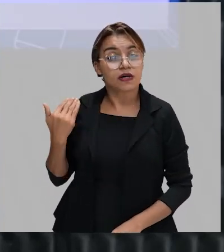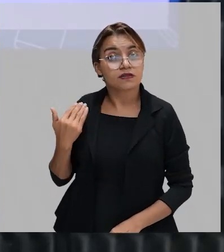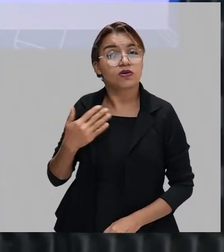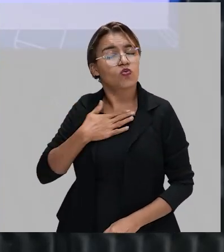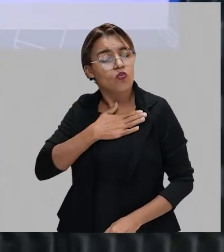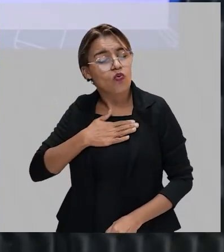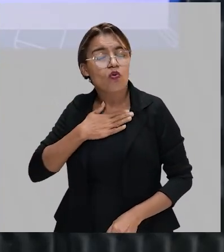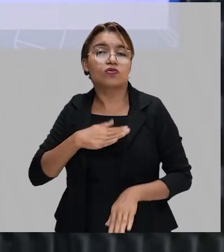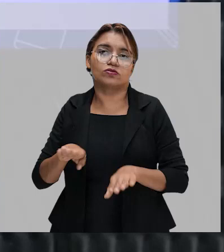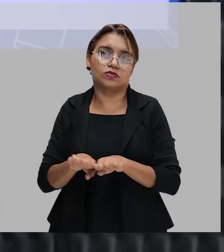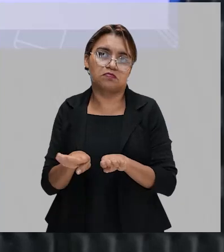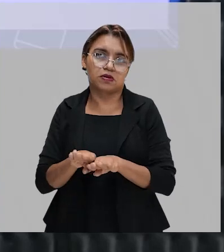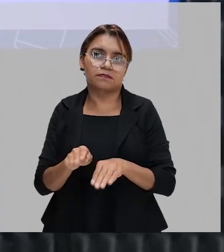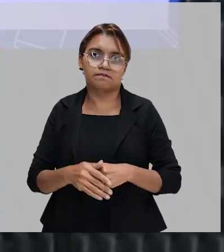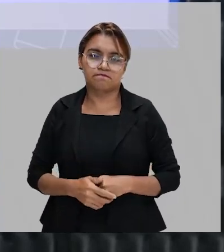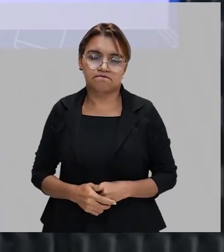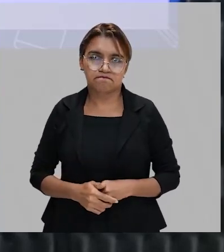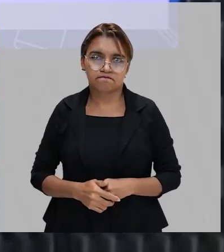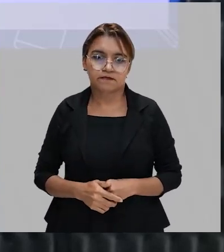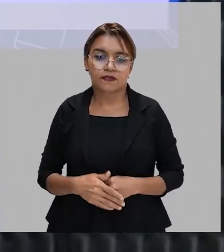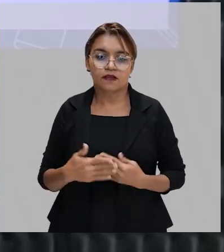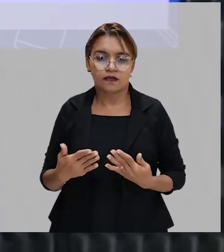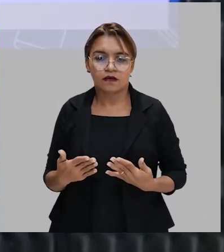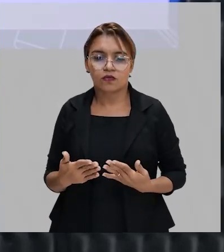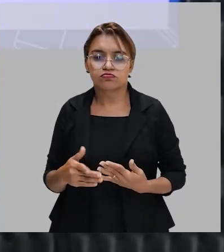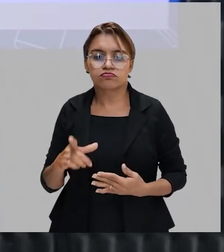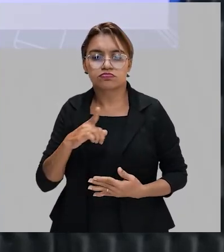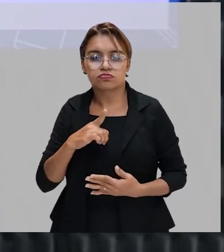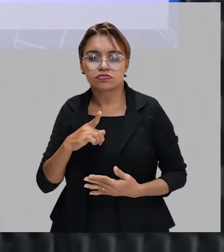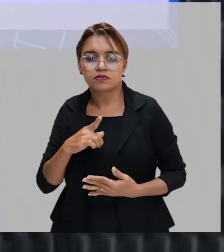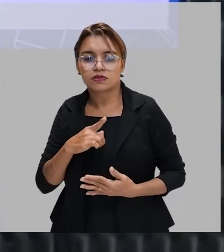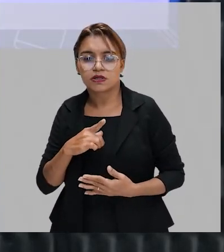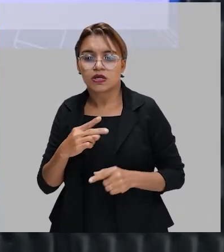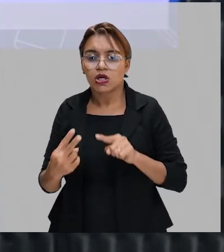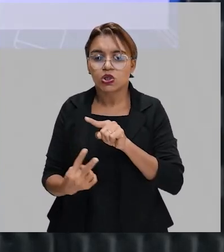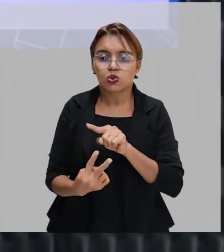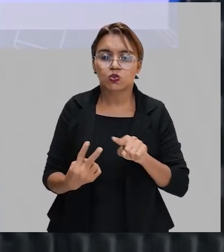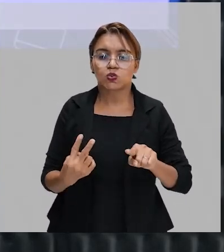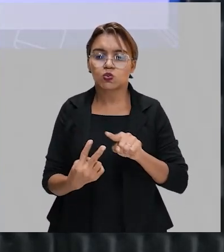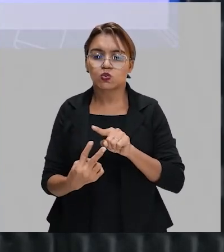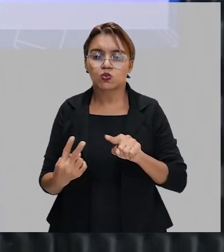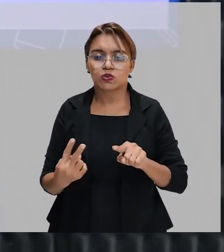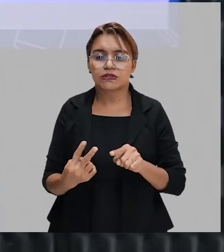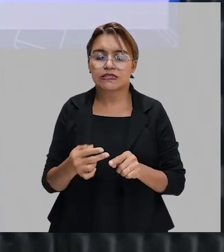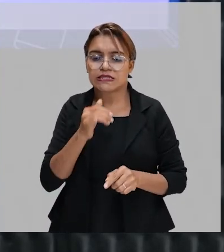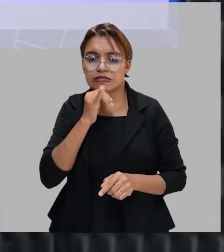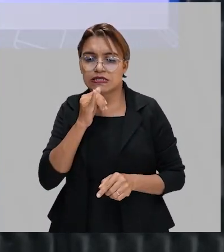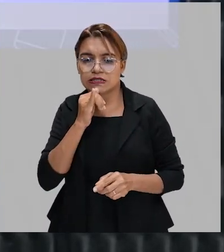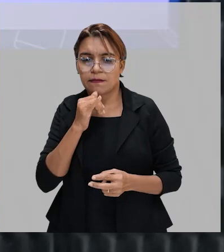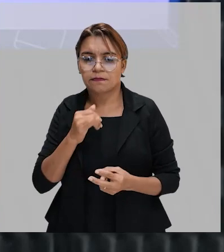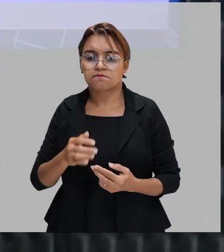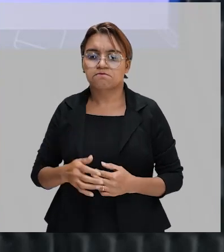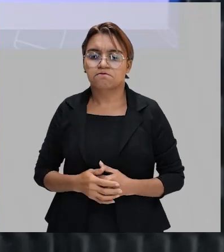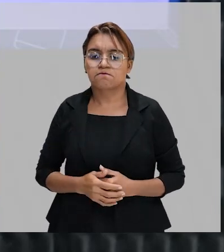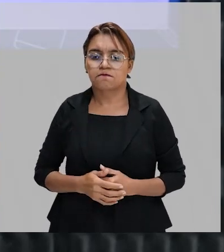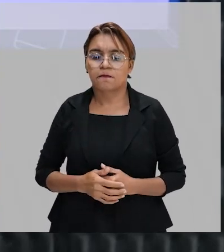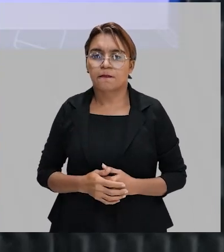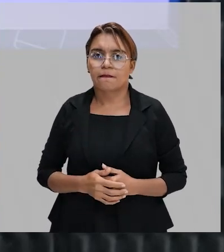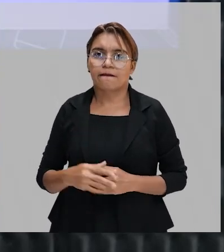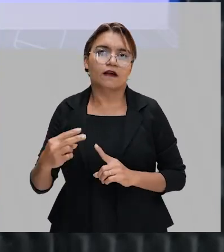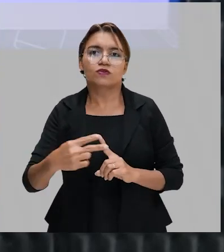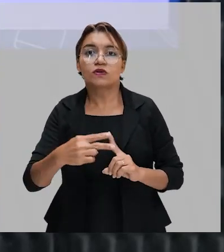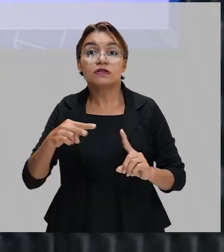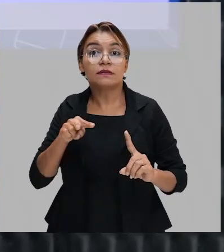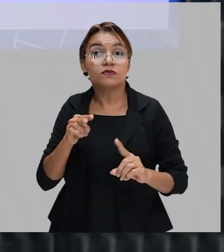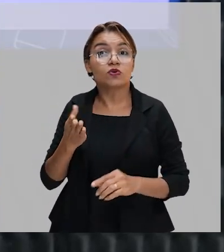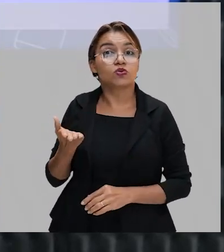Jamais. Então, essa dualidade aí, ela fica presa às concepções do